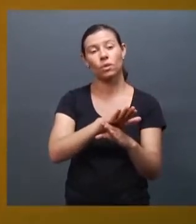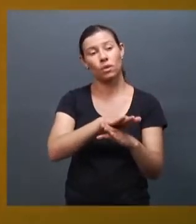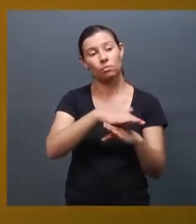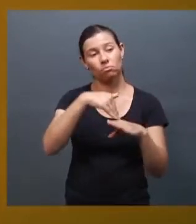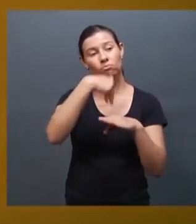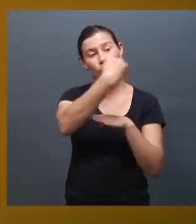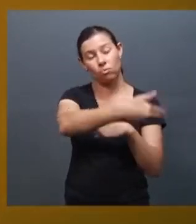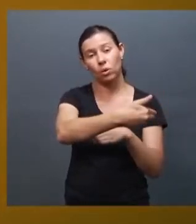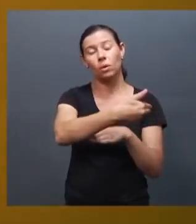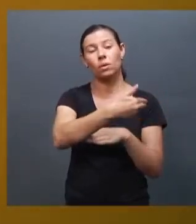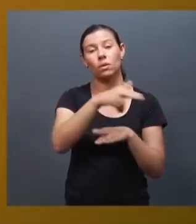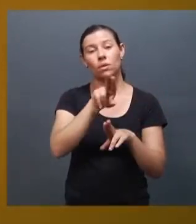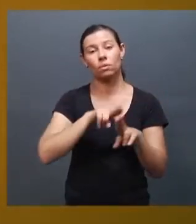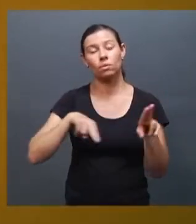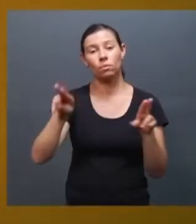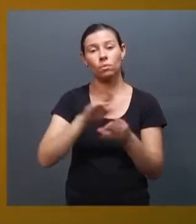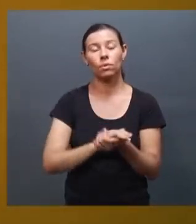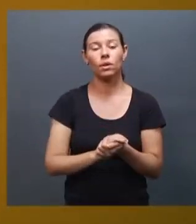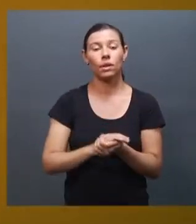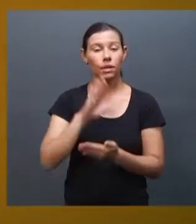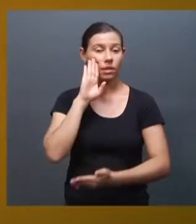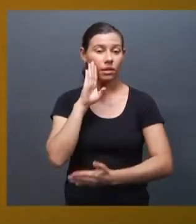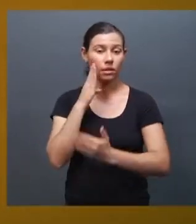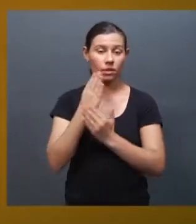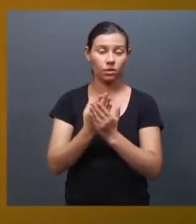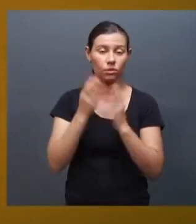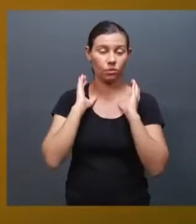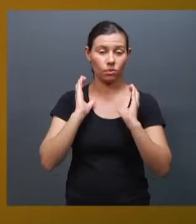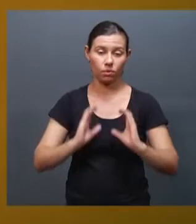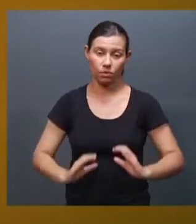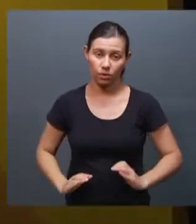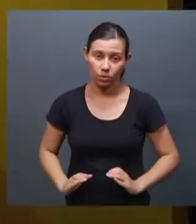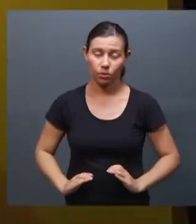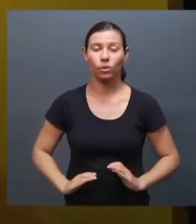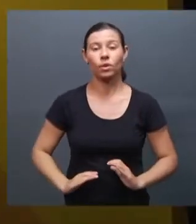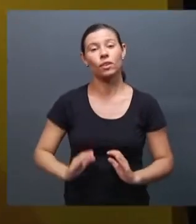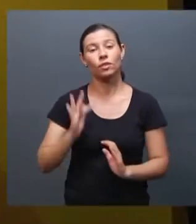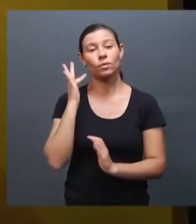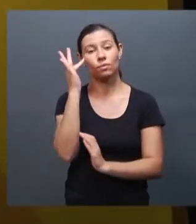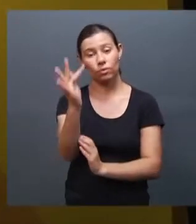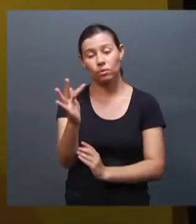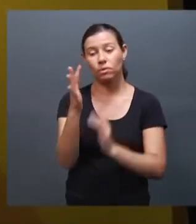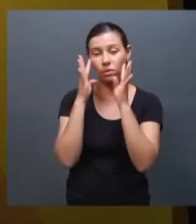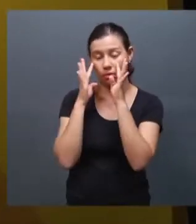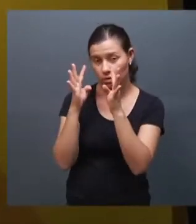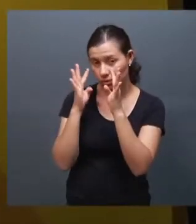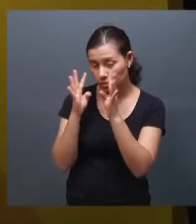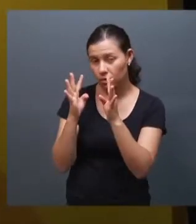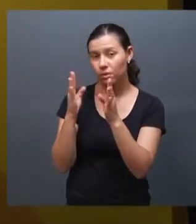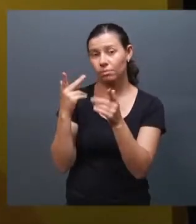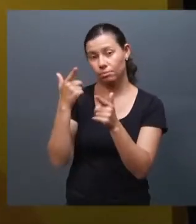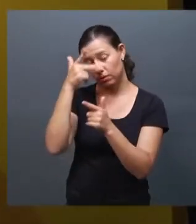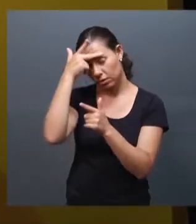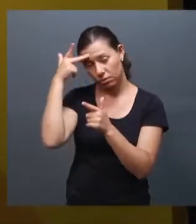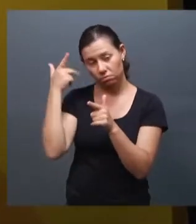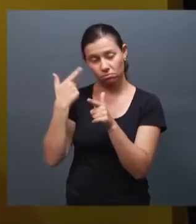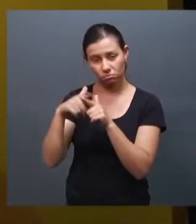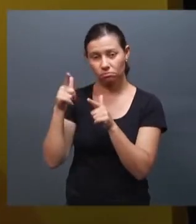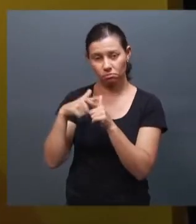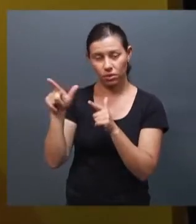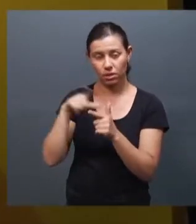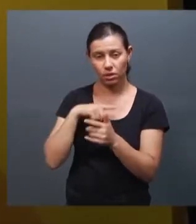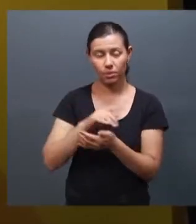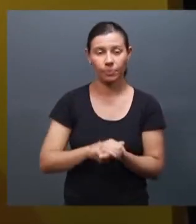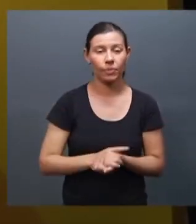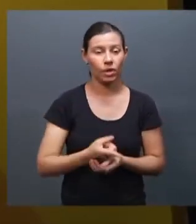projeto acredita que os próximos casos vão receber mais atenção. A gente quer trabalhar além do acompanhamento jurídico, a gente quer fazer programas